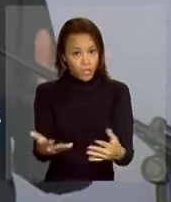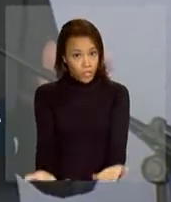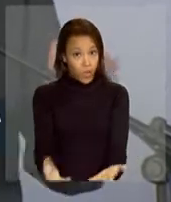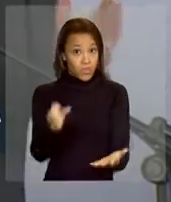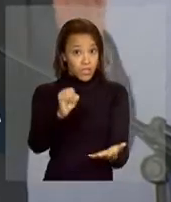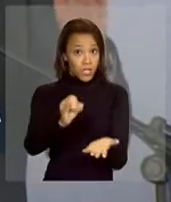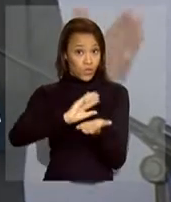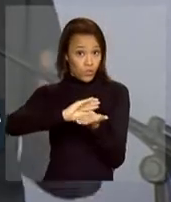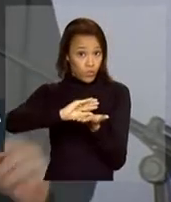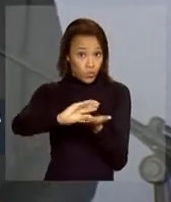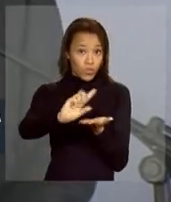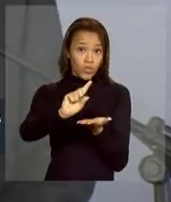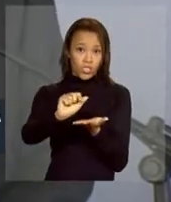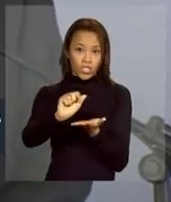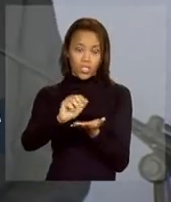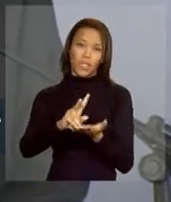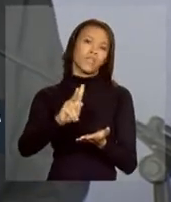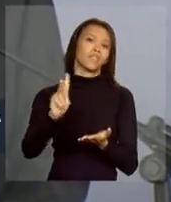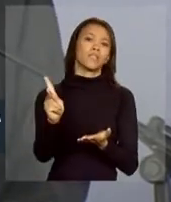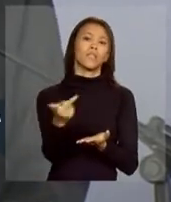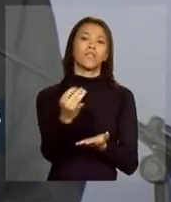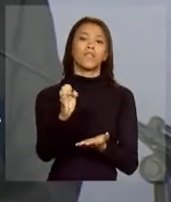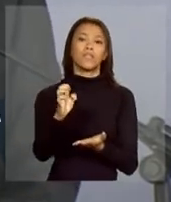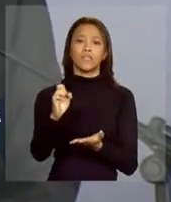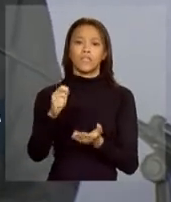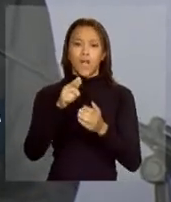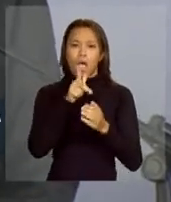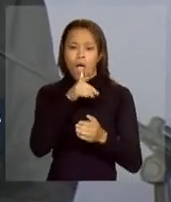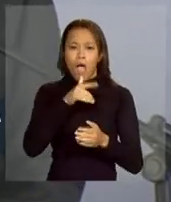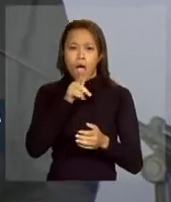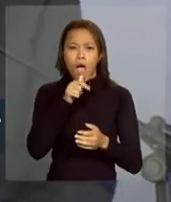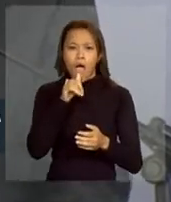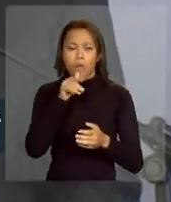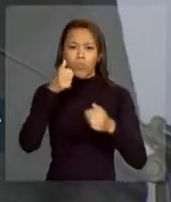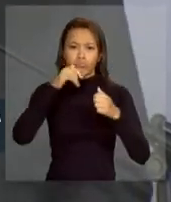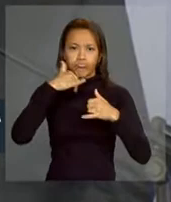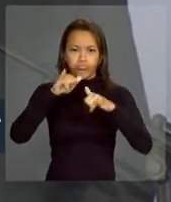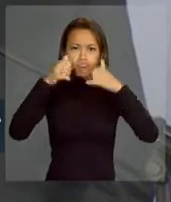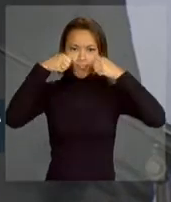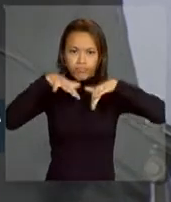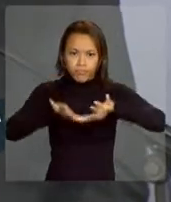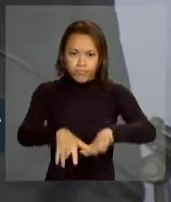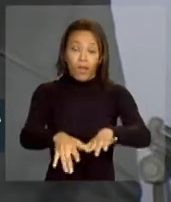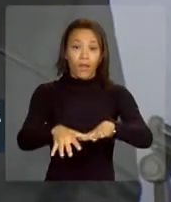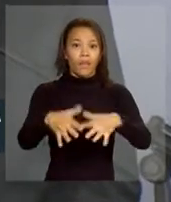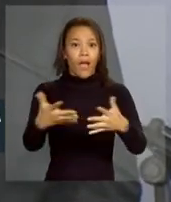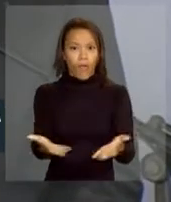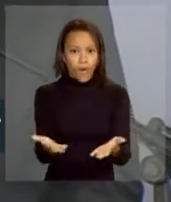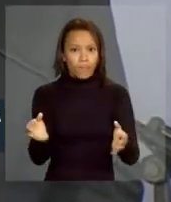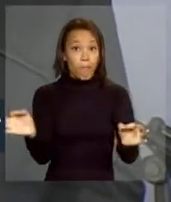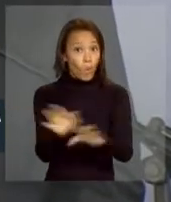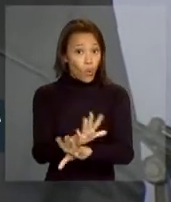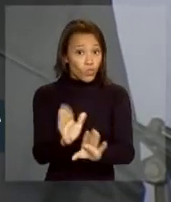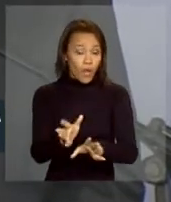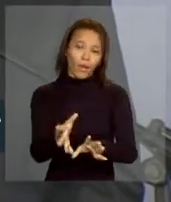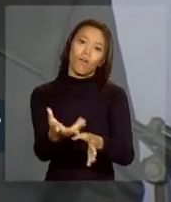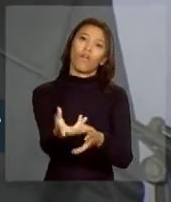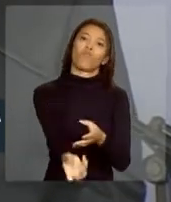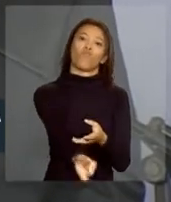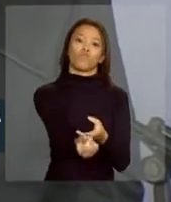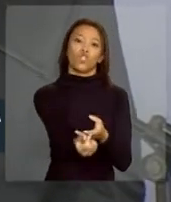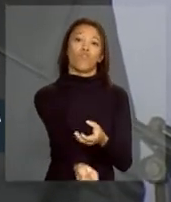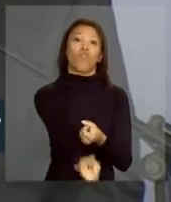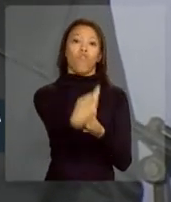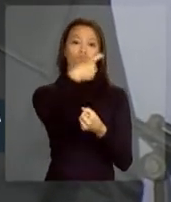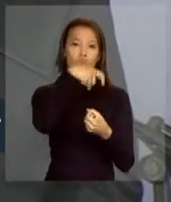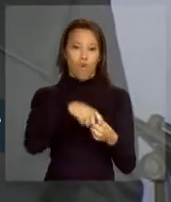o investimento das hidrelétricas estava amortizado, nada mais justo que devolver para o povo o que o